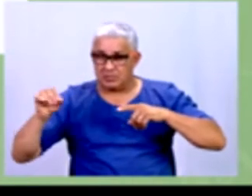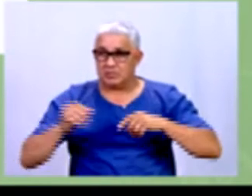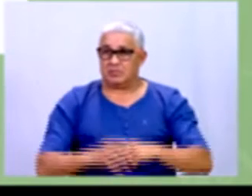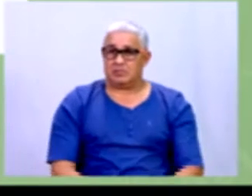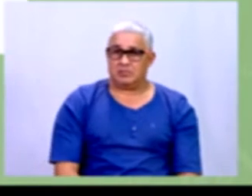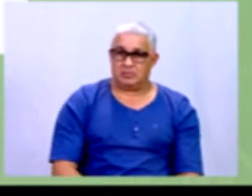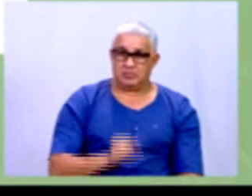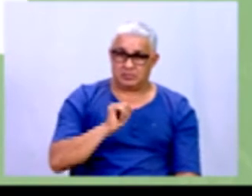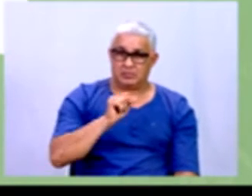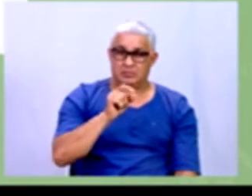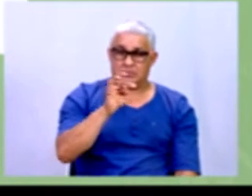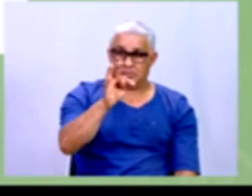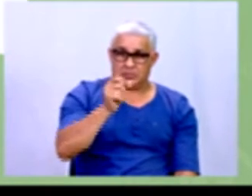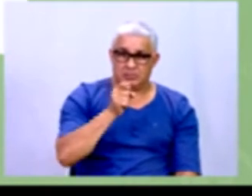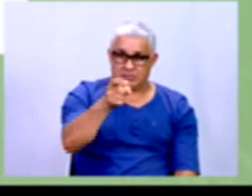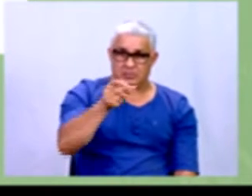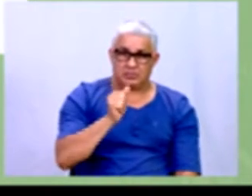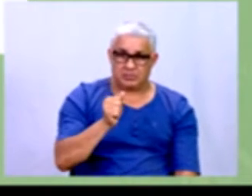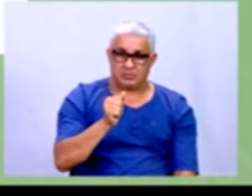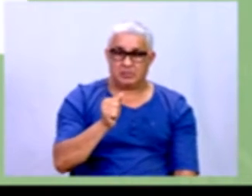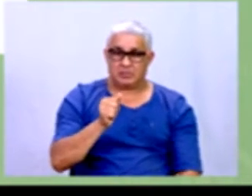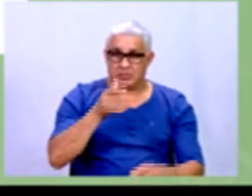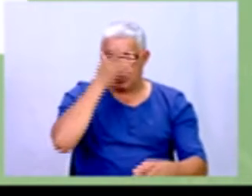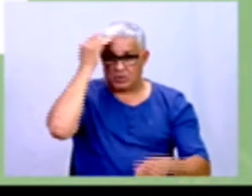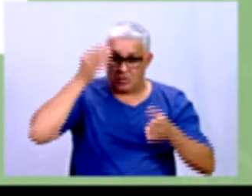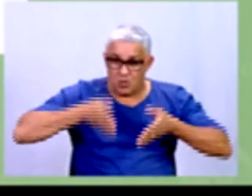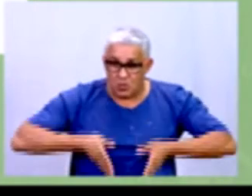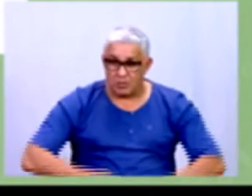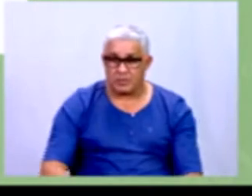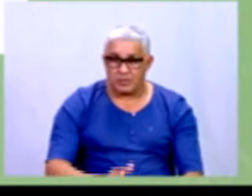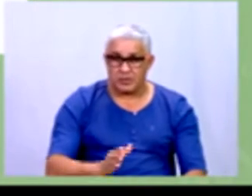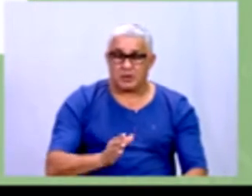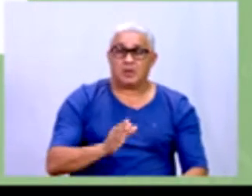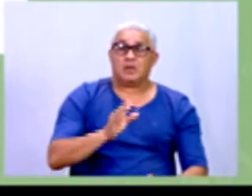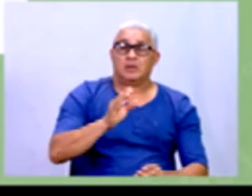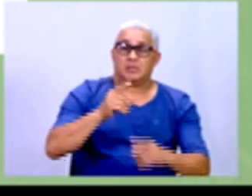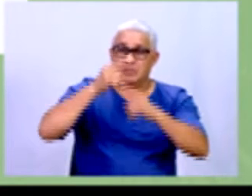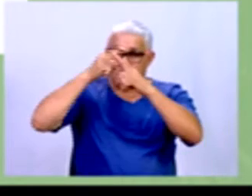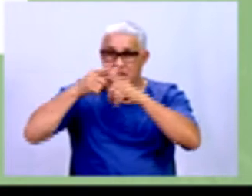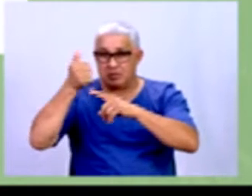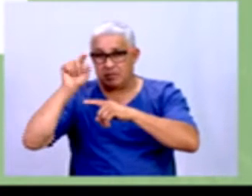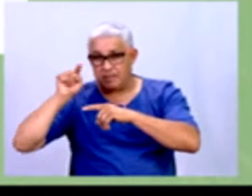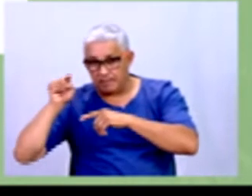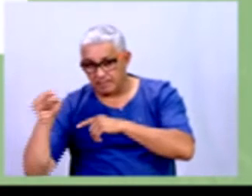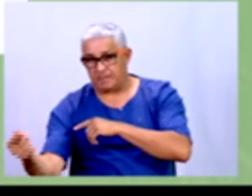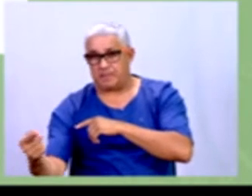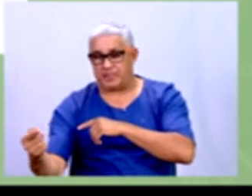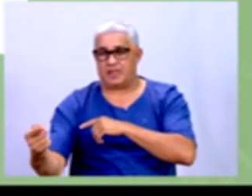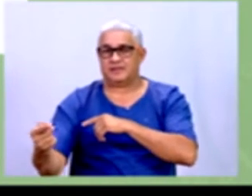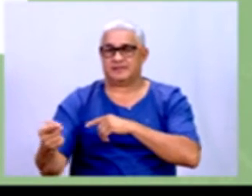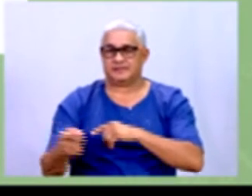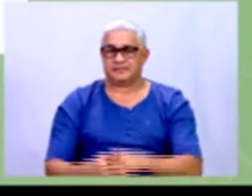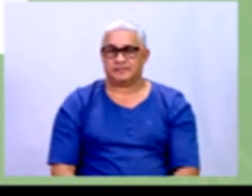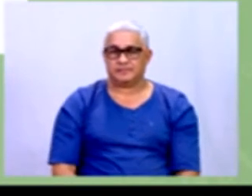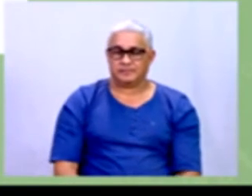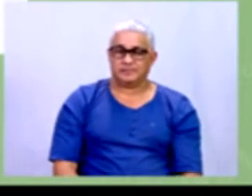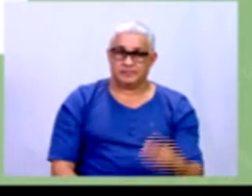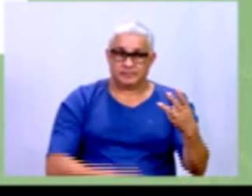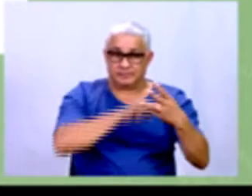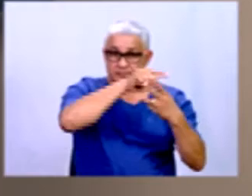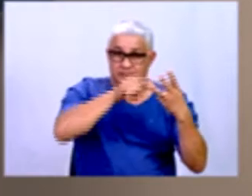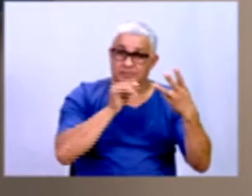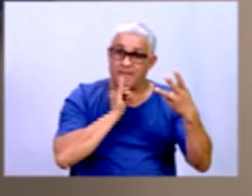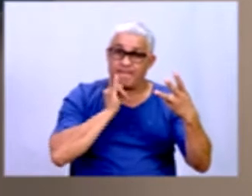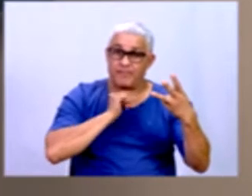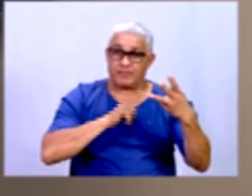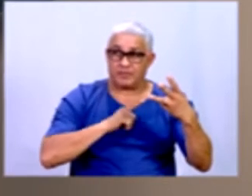aqui da taxa de natalidade é o coeficiente de natalidade multiplicado por 1.000. Pessoal, esses três exemplos aqui